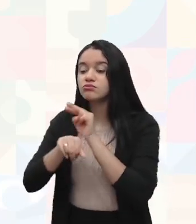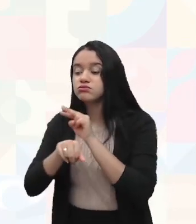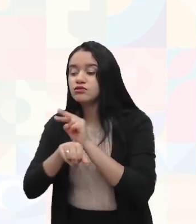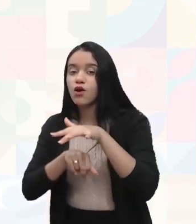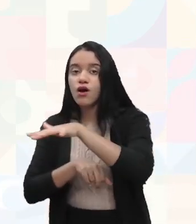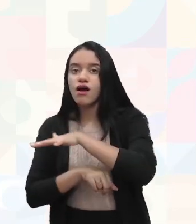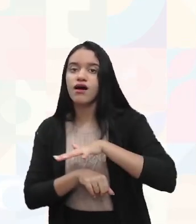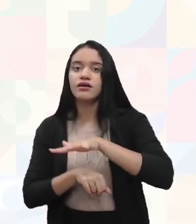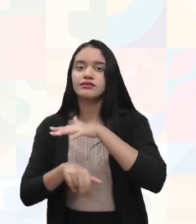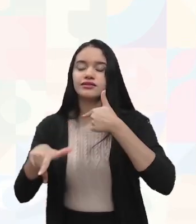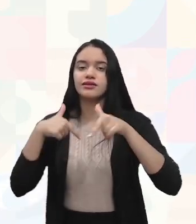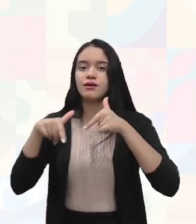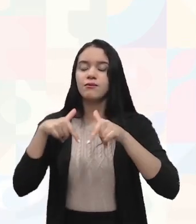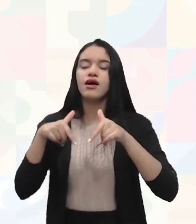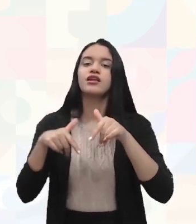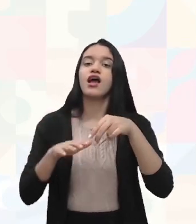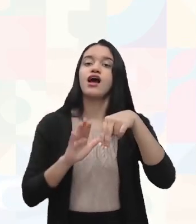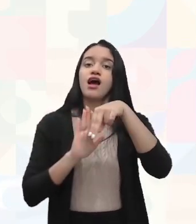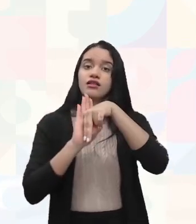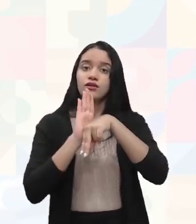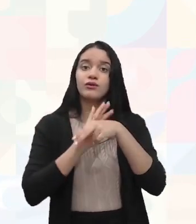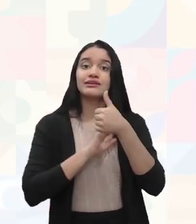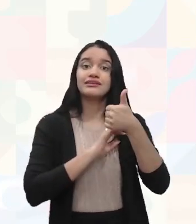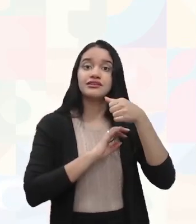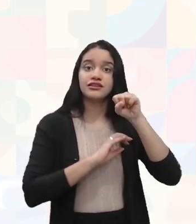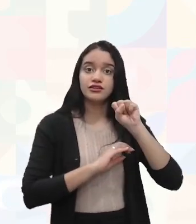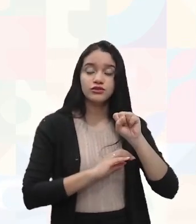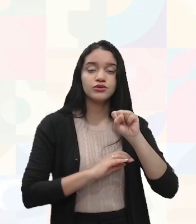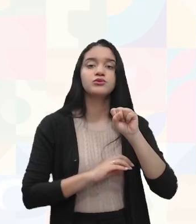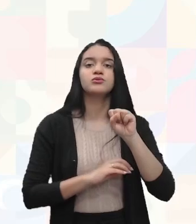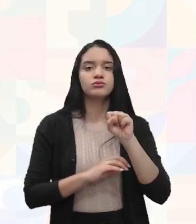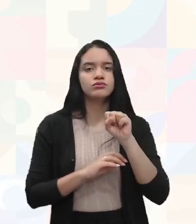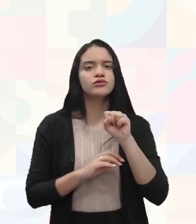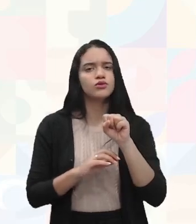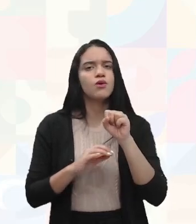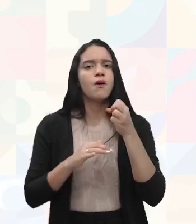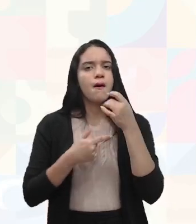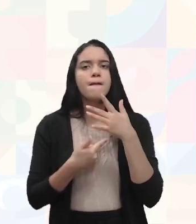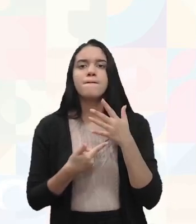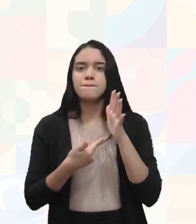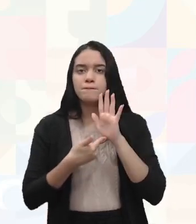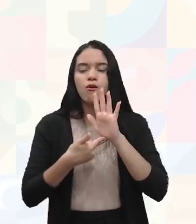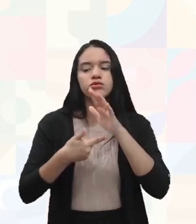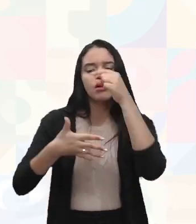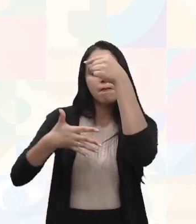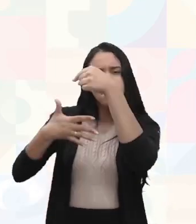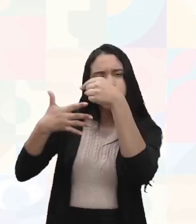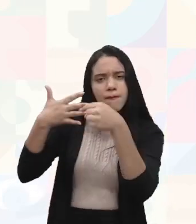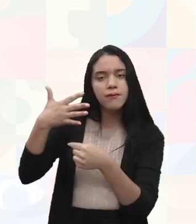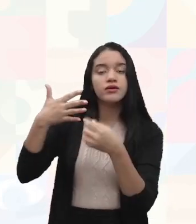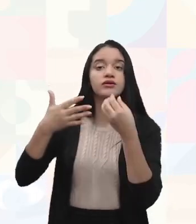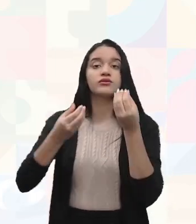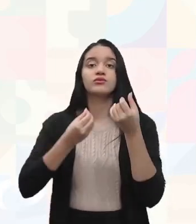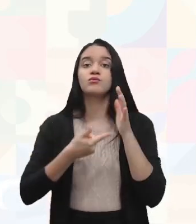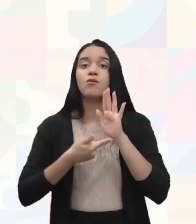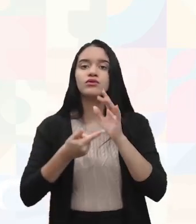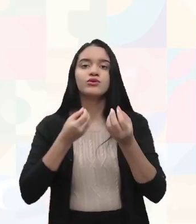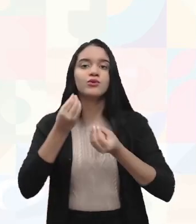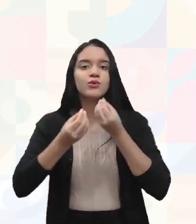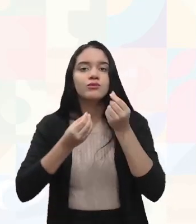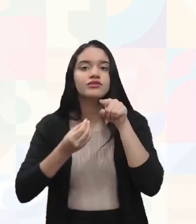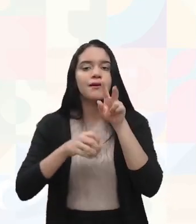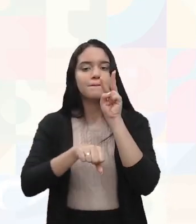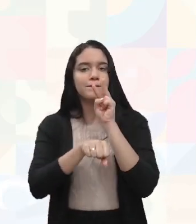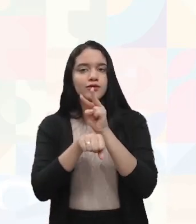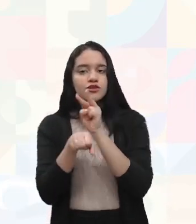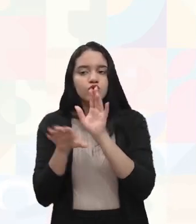norma 18, ela já vem mostrando uma série de requisitos que mostra como você vai proteger de